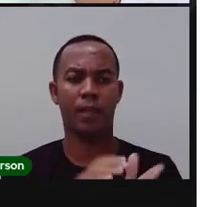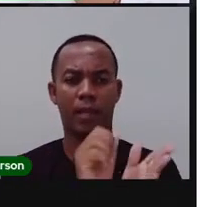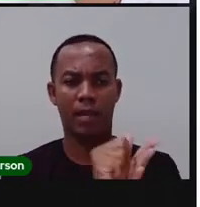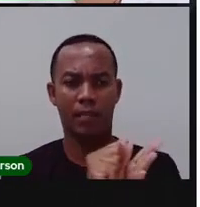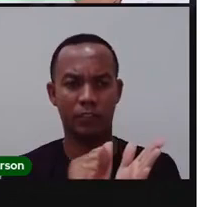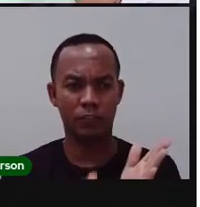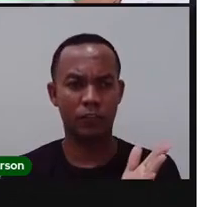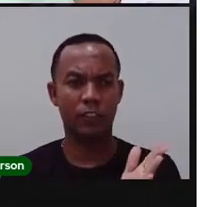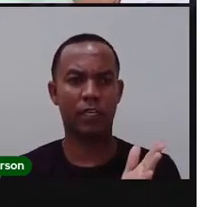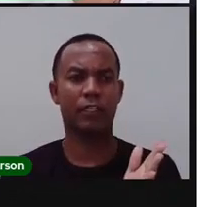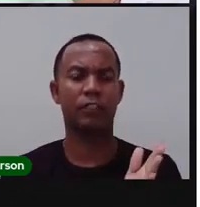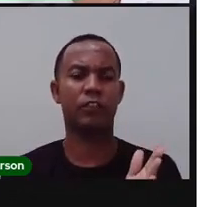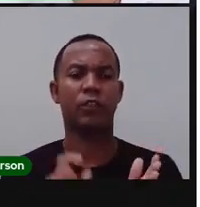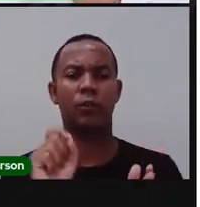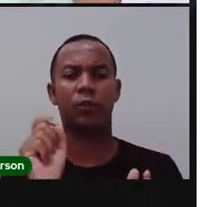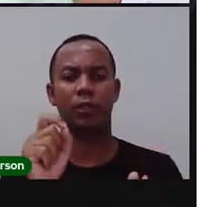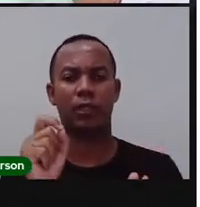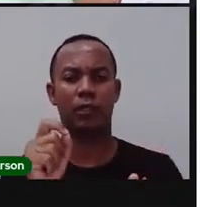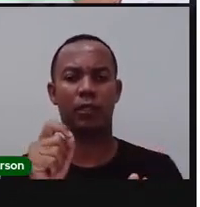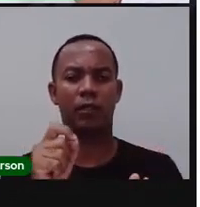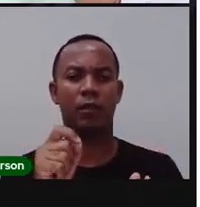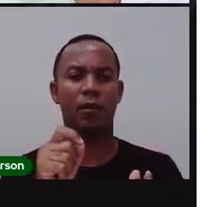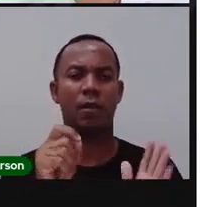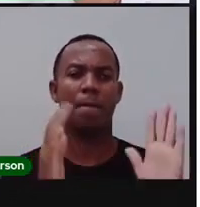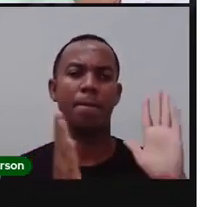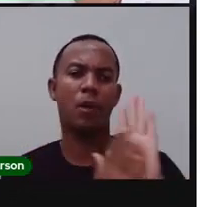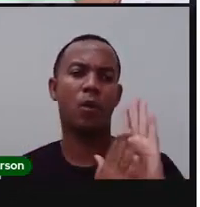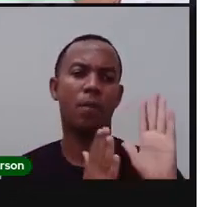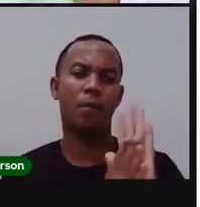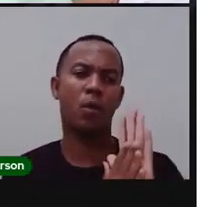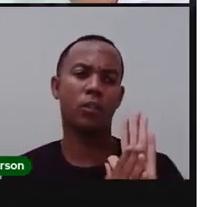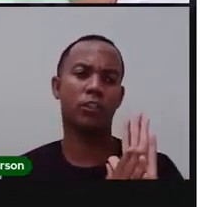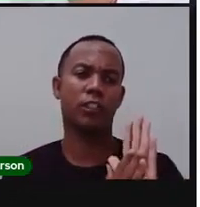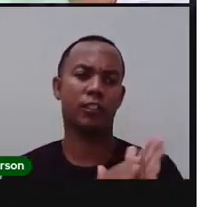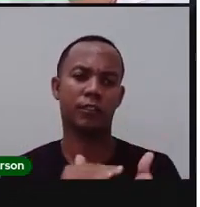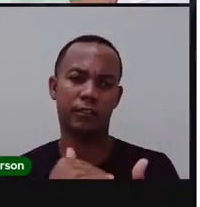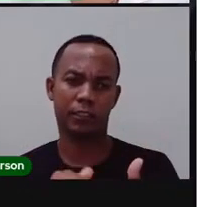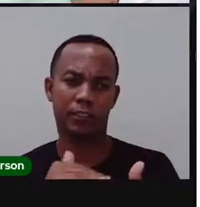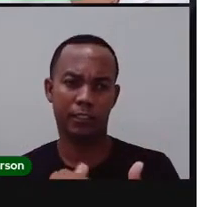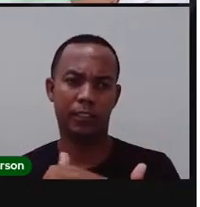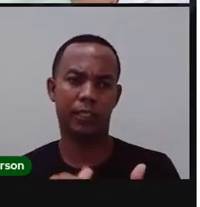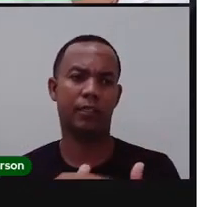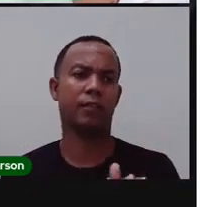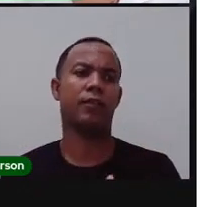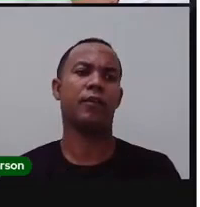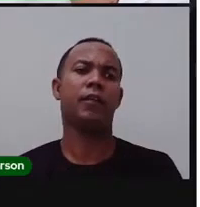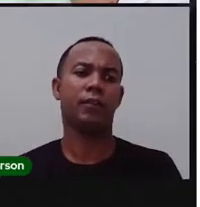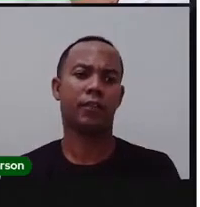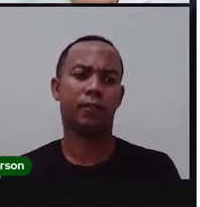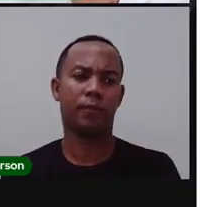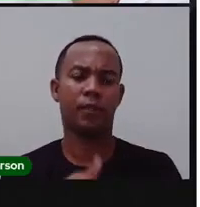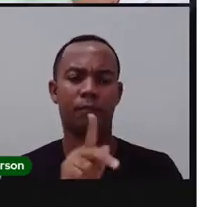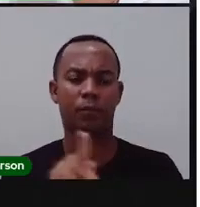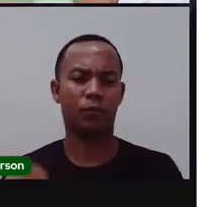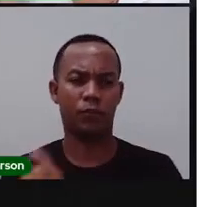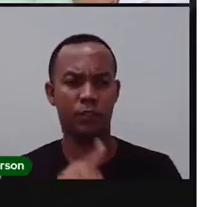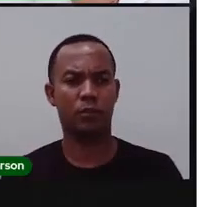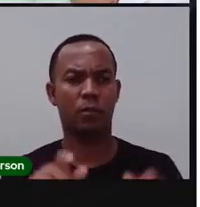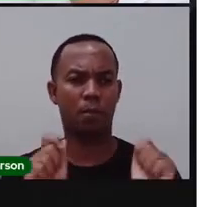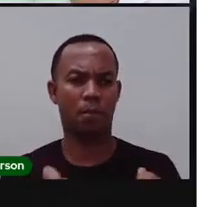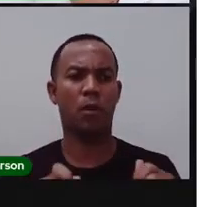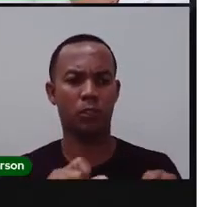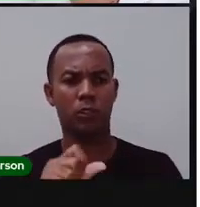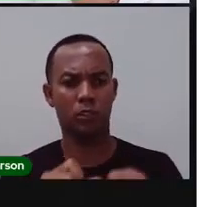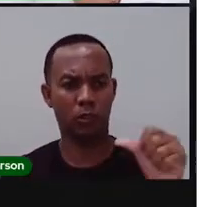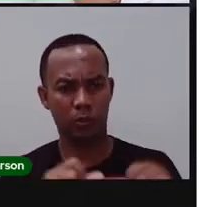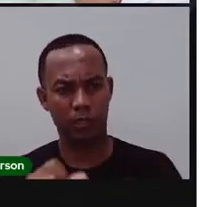que é proposta pela SEDUC para vocês, certo? E que o professor, ele pode adaptar e fazer de uma outra maneira, ele pode fazer uma